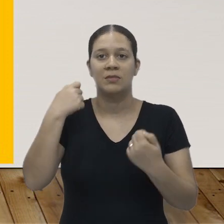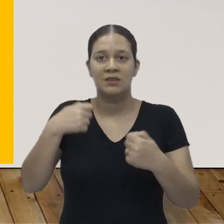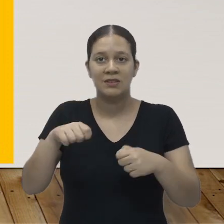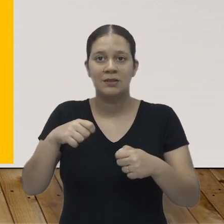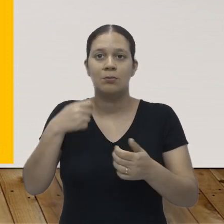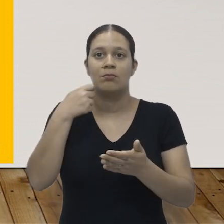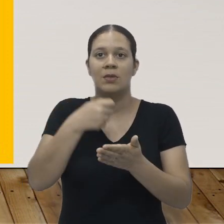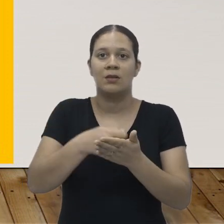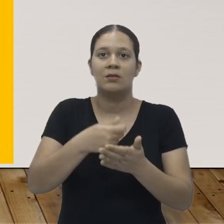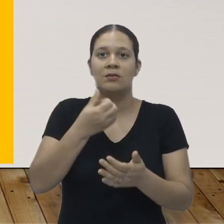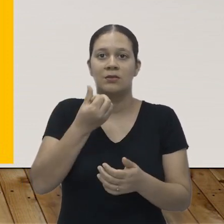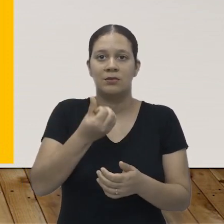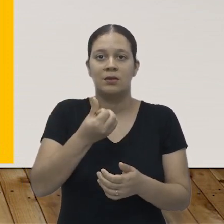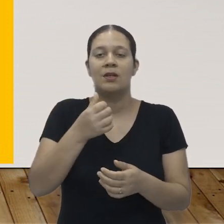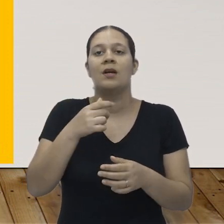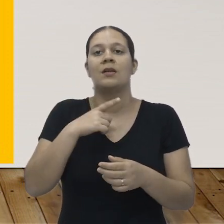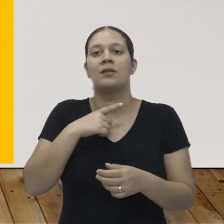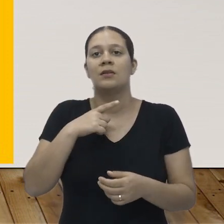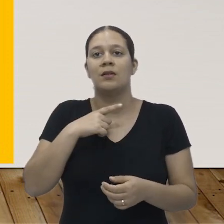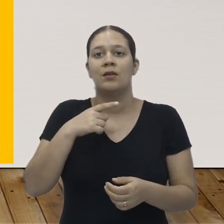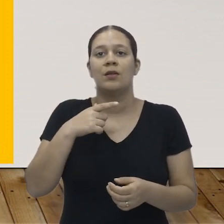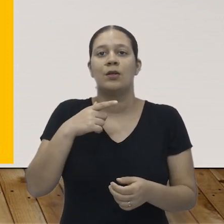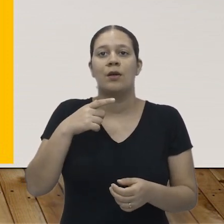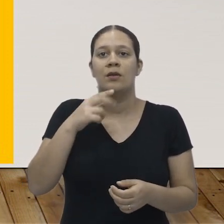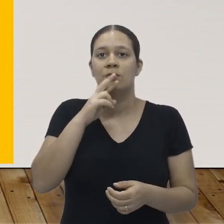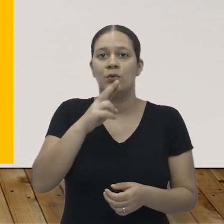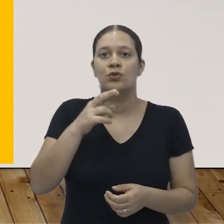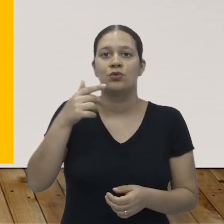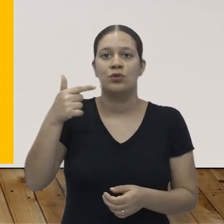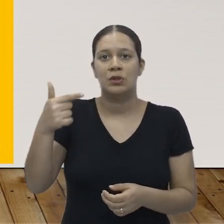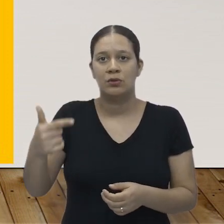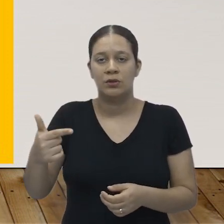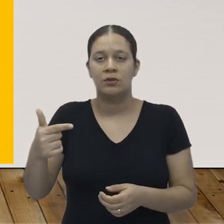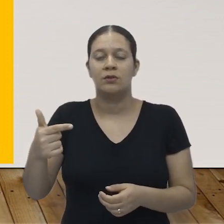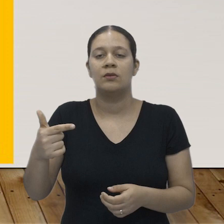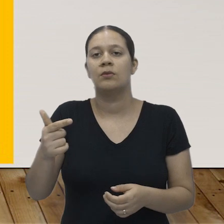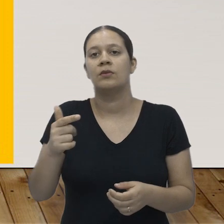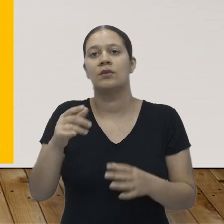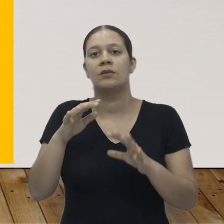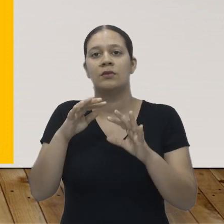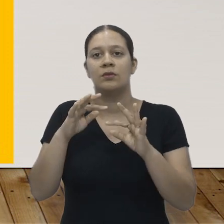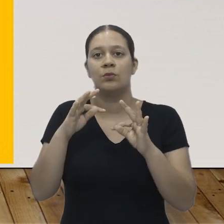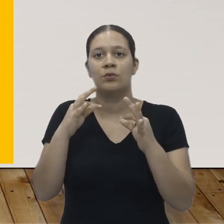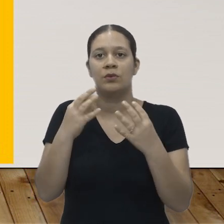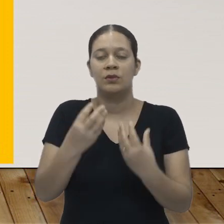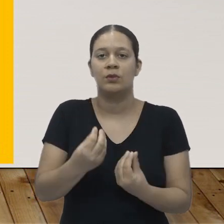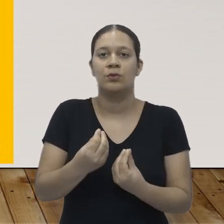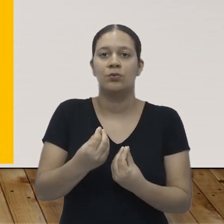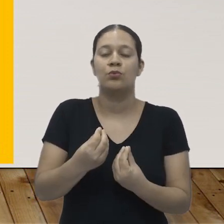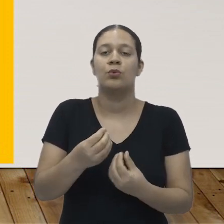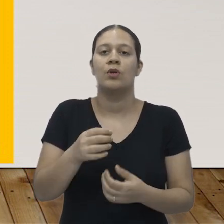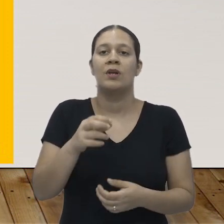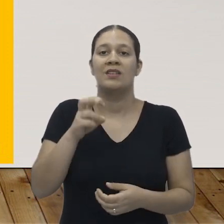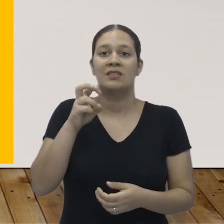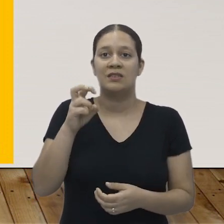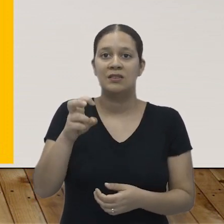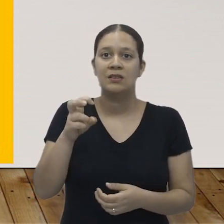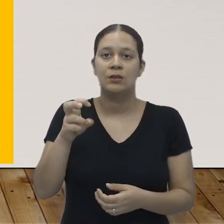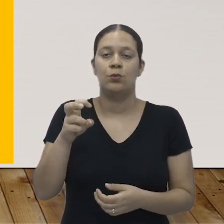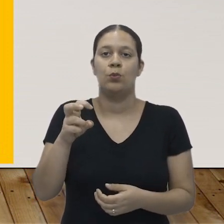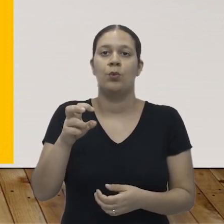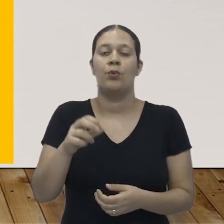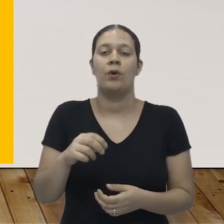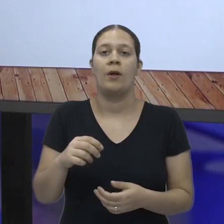e deve 6, pagando, você ainda sobra 2. Se você ganhou 2 e ganhou 3, no total você tem 5 de